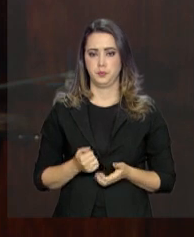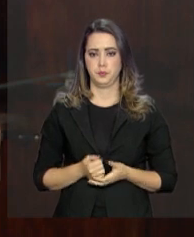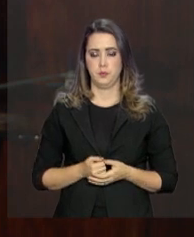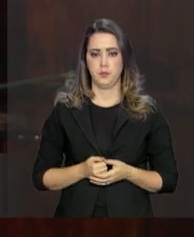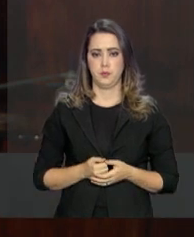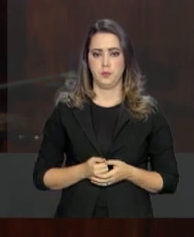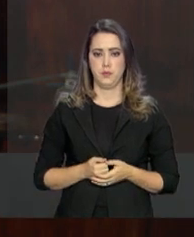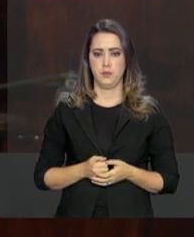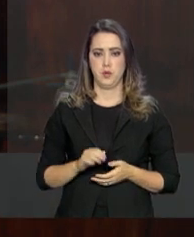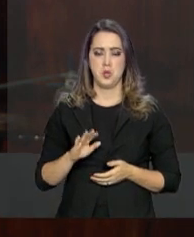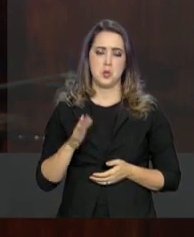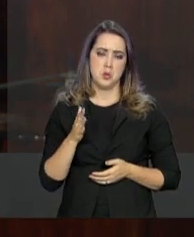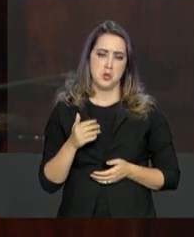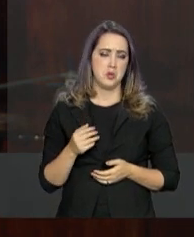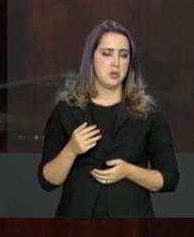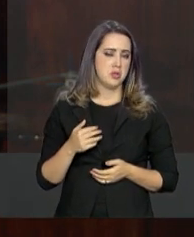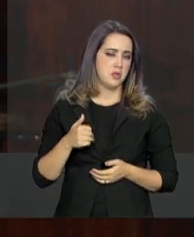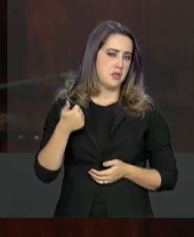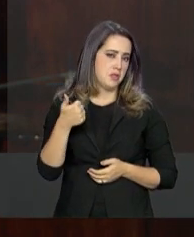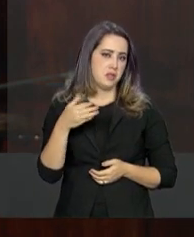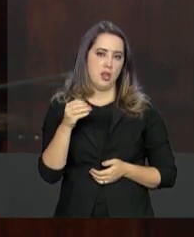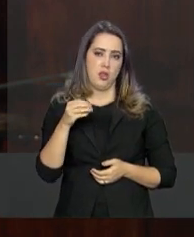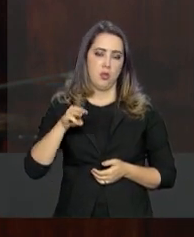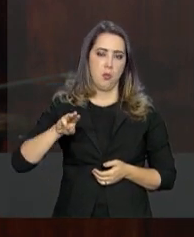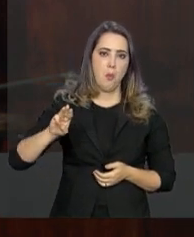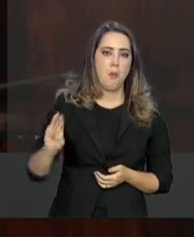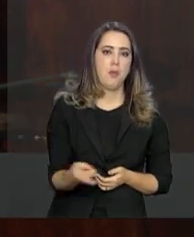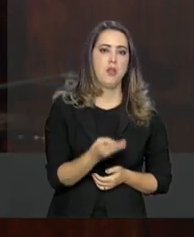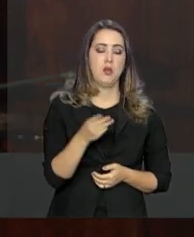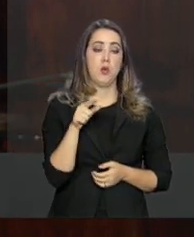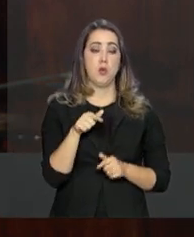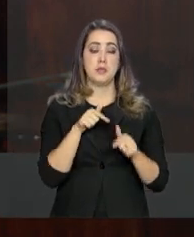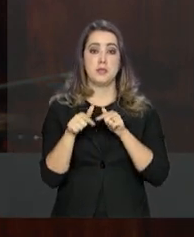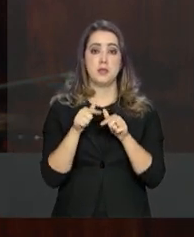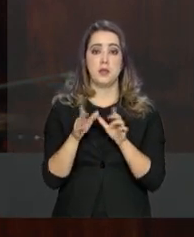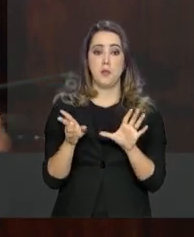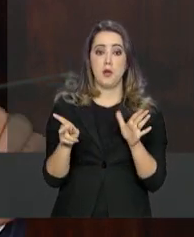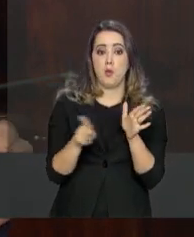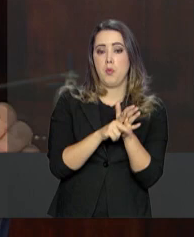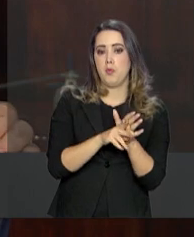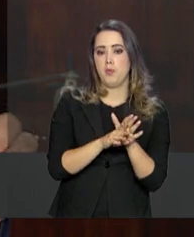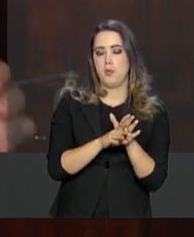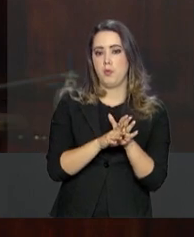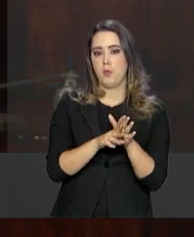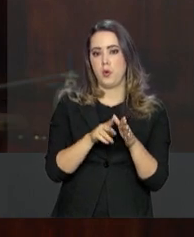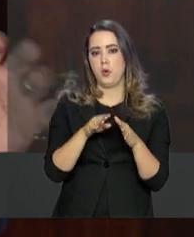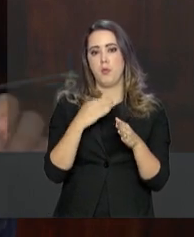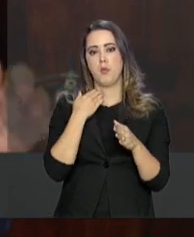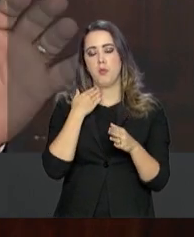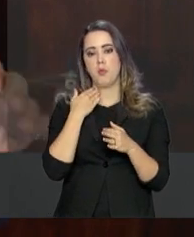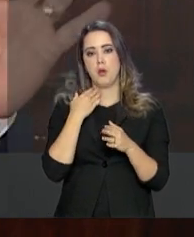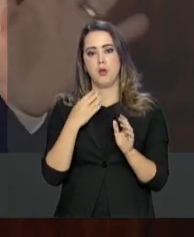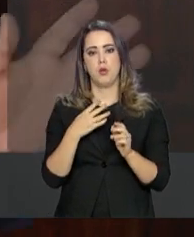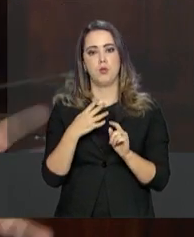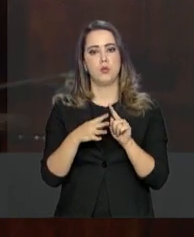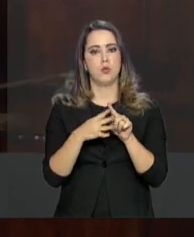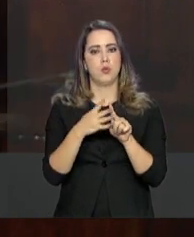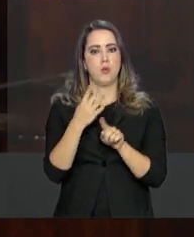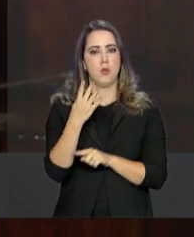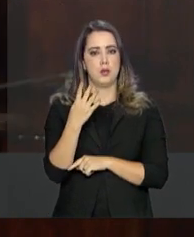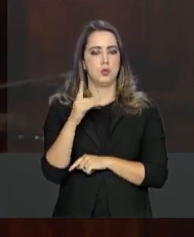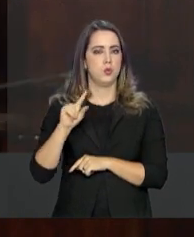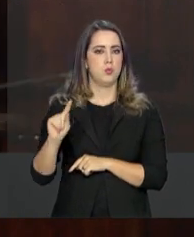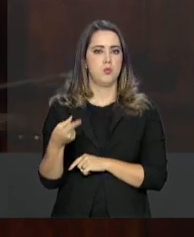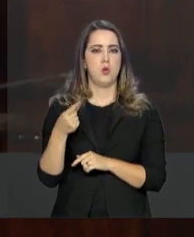Esses cento e poucos milhões que o Banco do Brasil opera, ele opera na rede que ele comanda, quer dizer, suas 4 mil e poucas